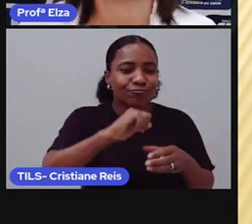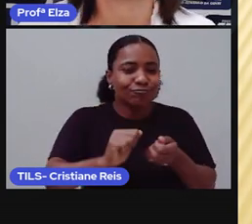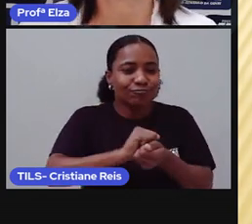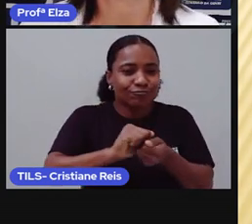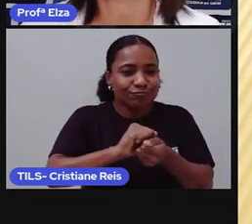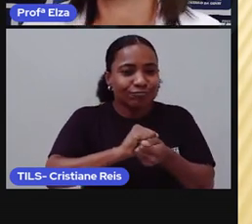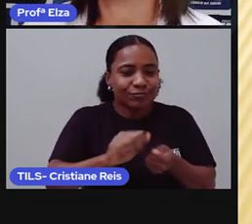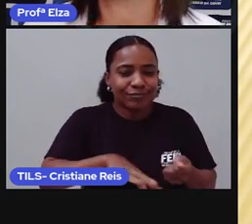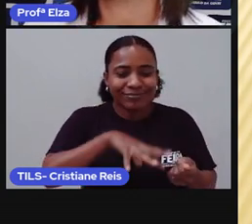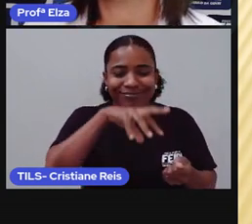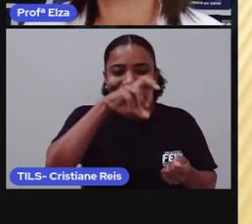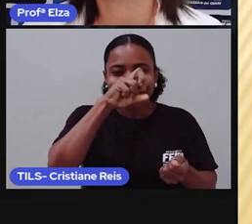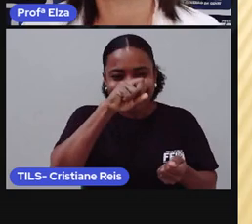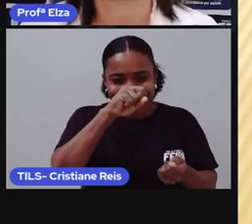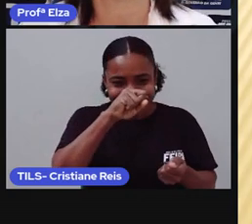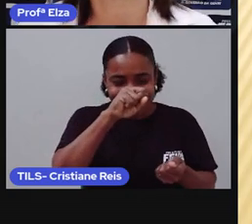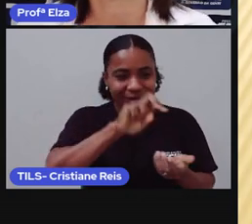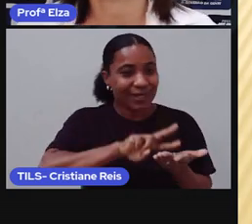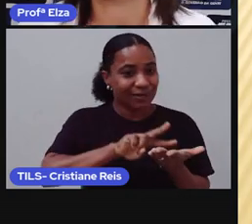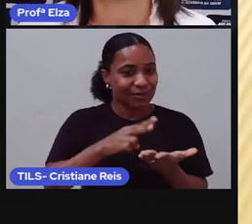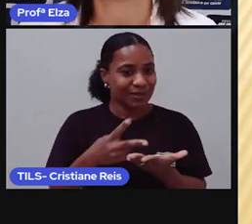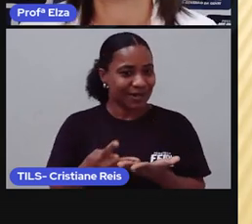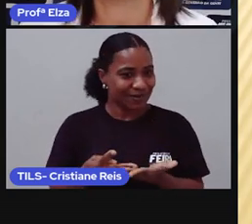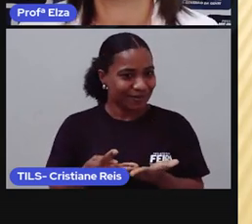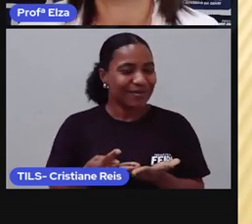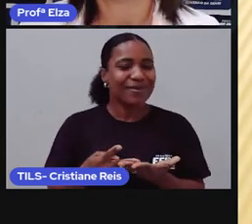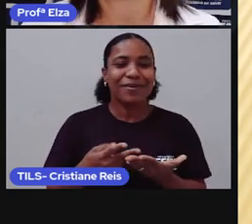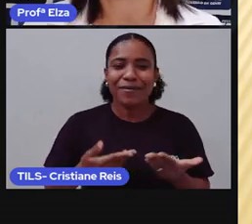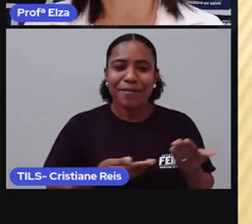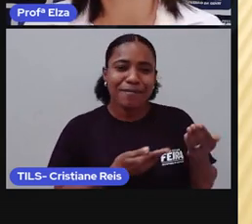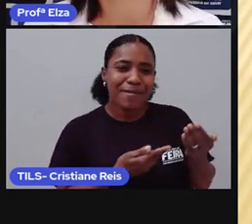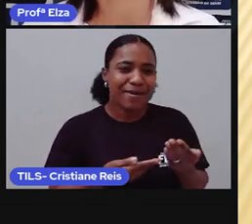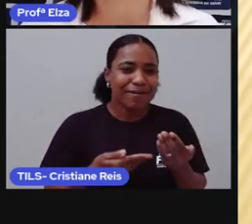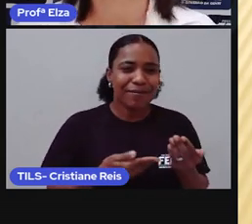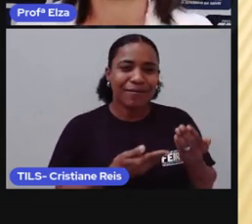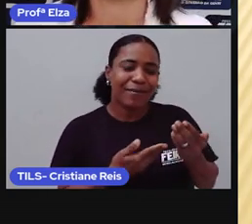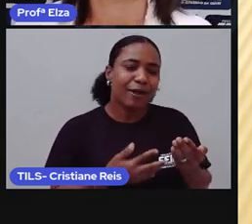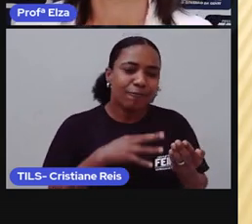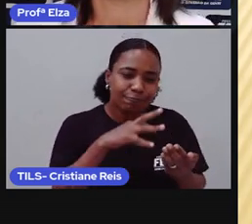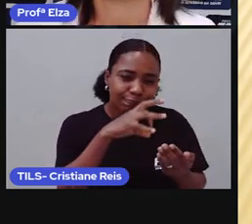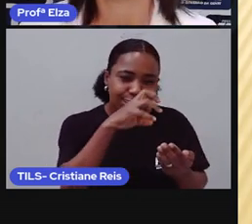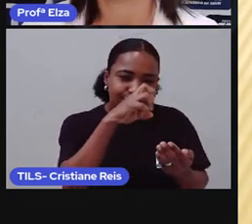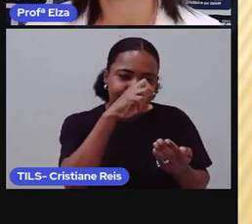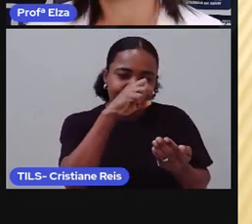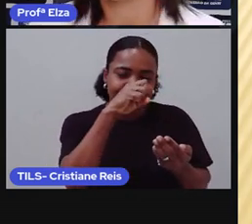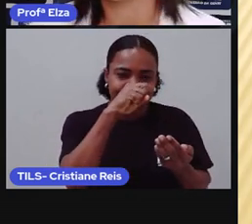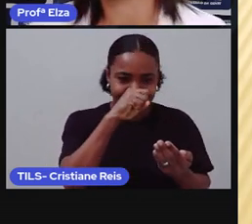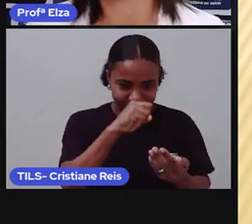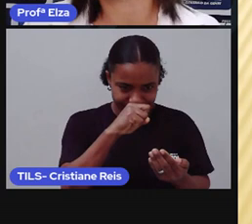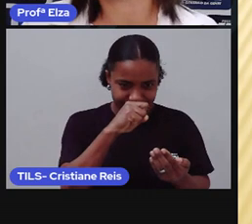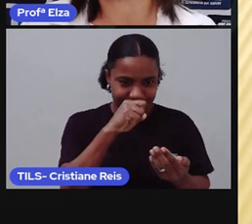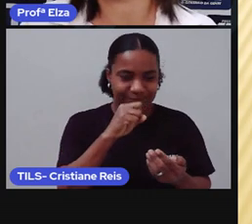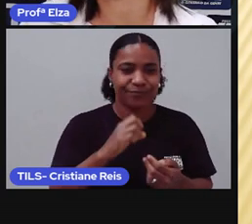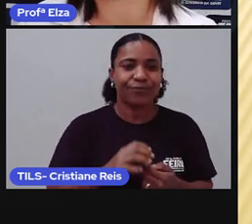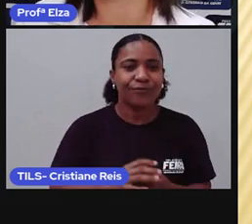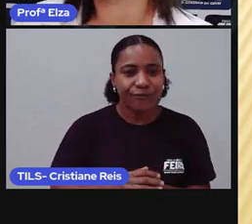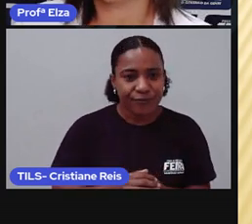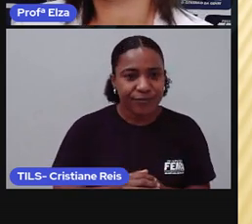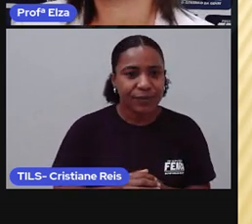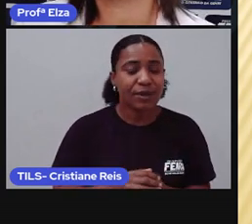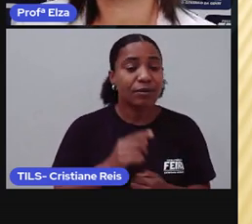Bebê suave. Bebê delicado. O que nós vamos observar é que, às vezes, quando a gente